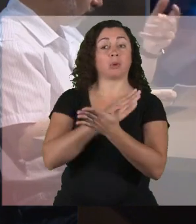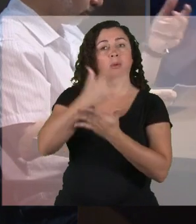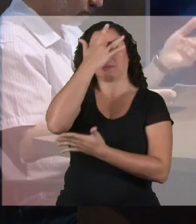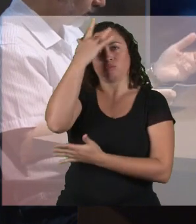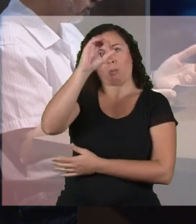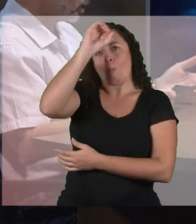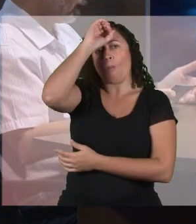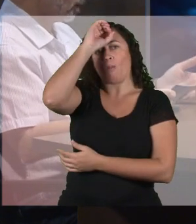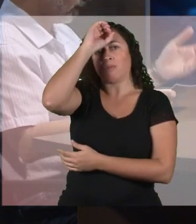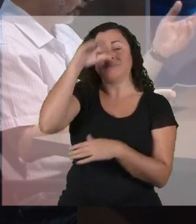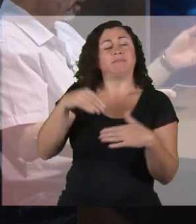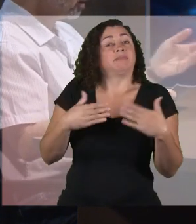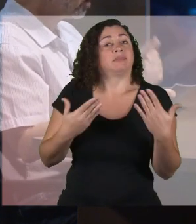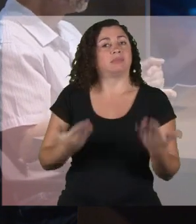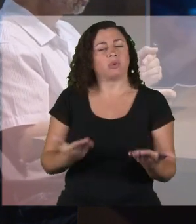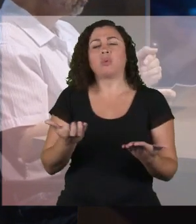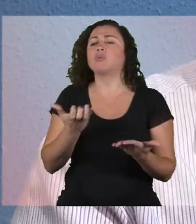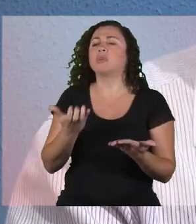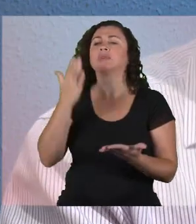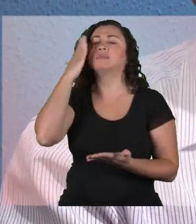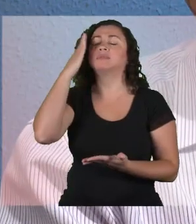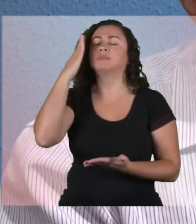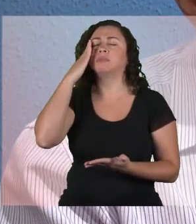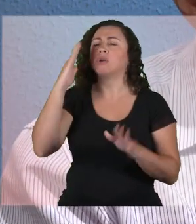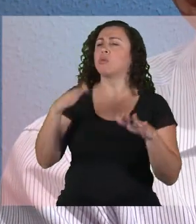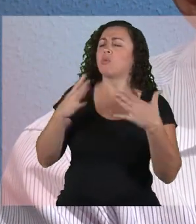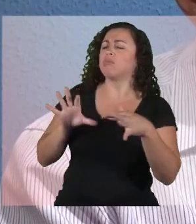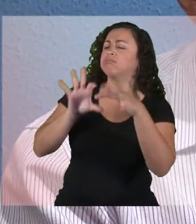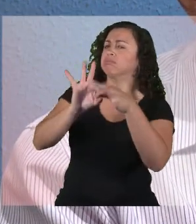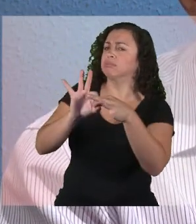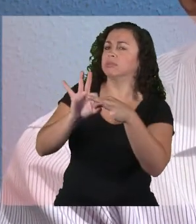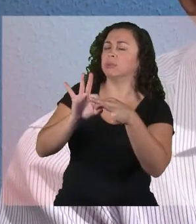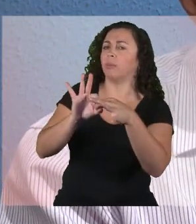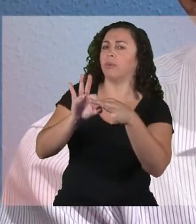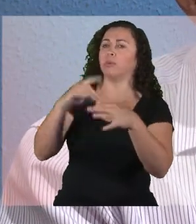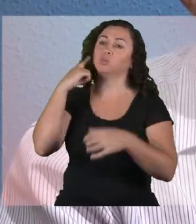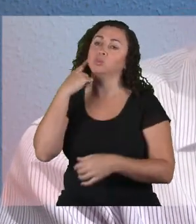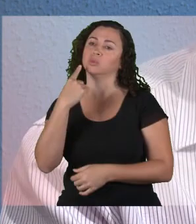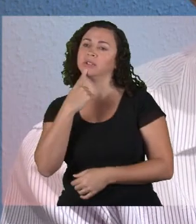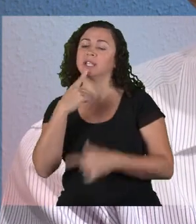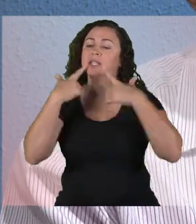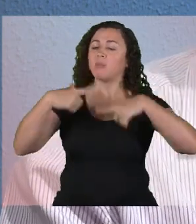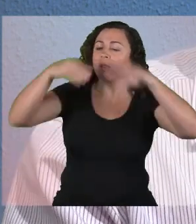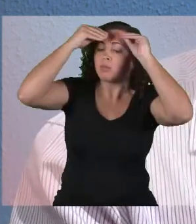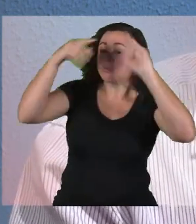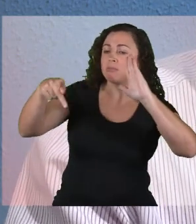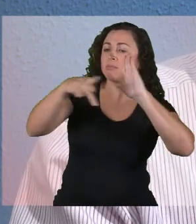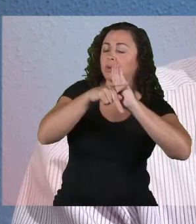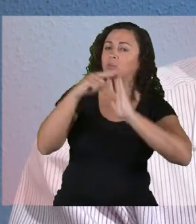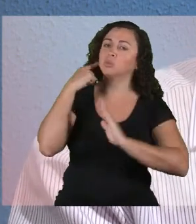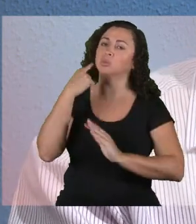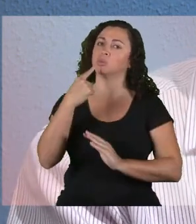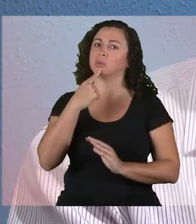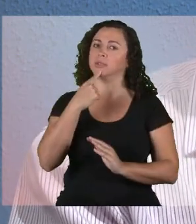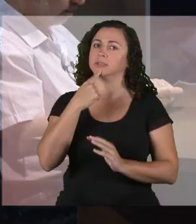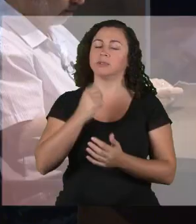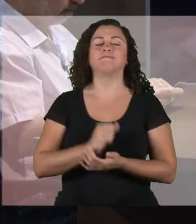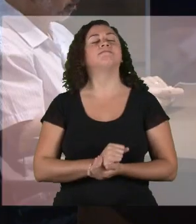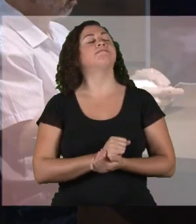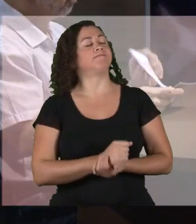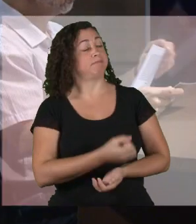surdos. Muitas pessoas não sabem. Então, qual a ligação entre surdez e uma linguagem específica?